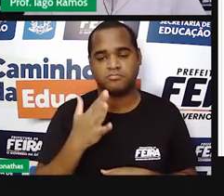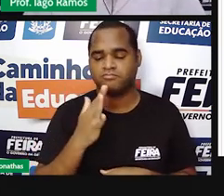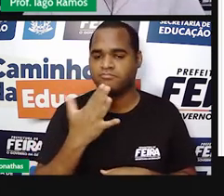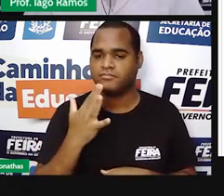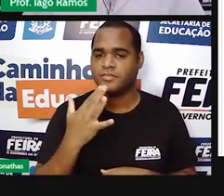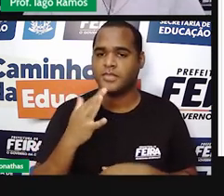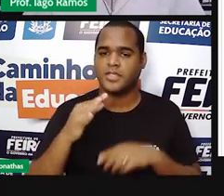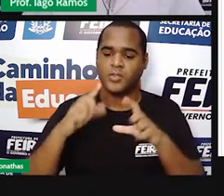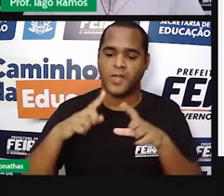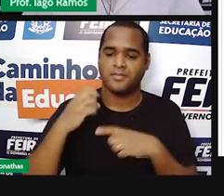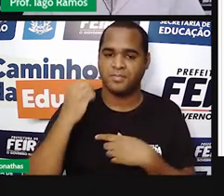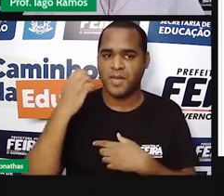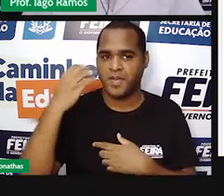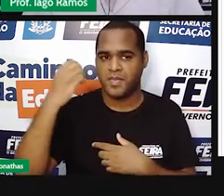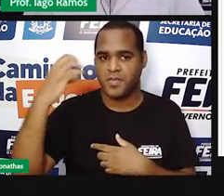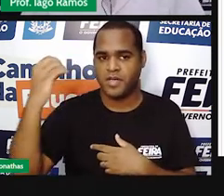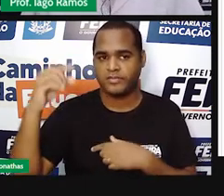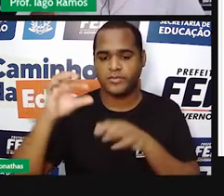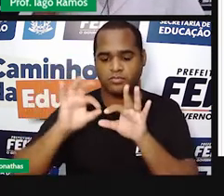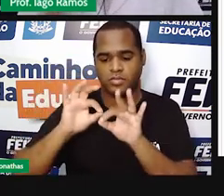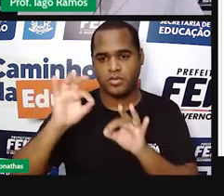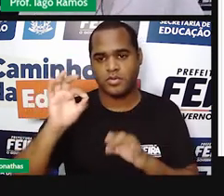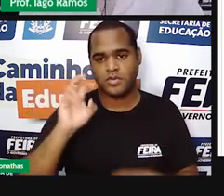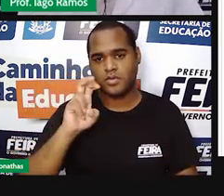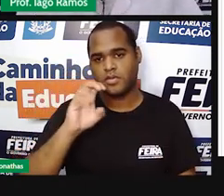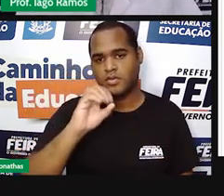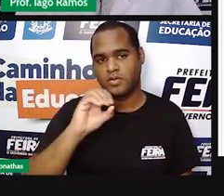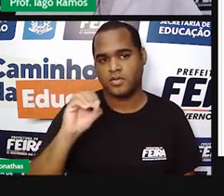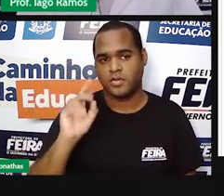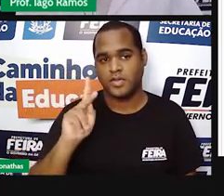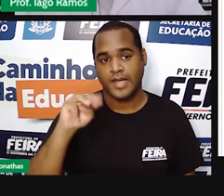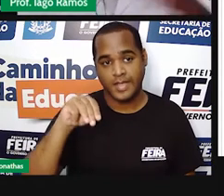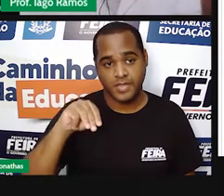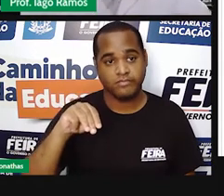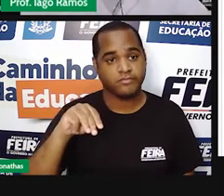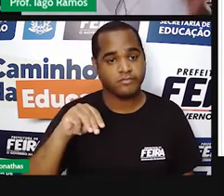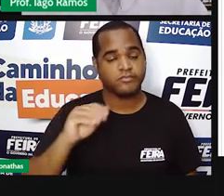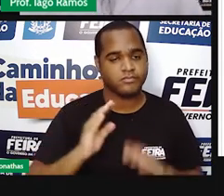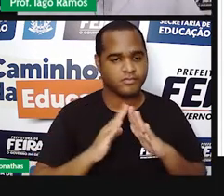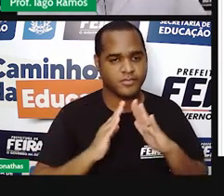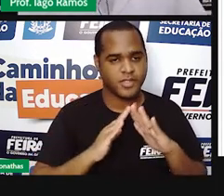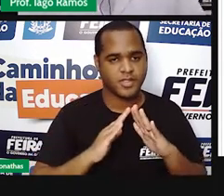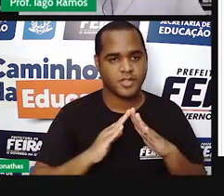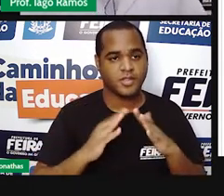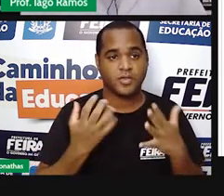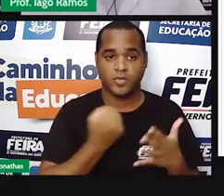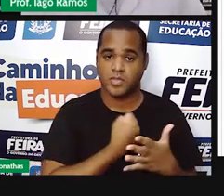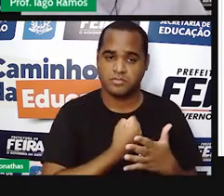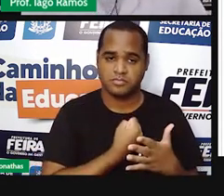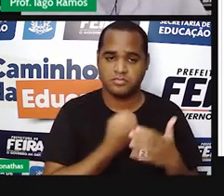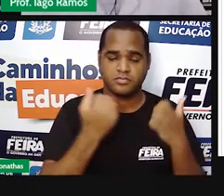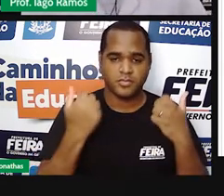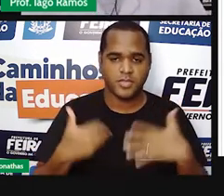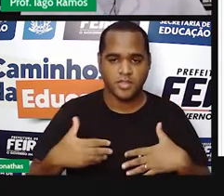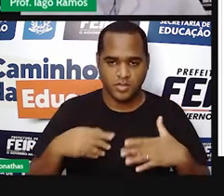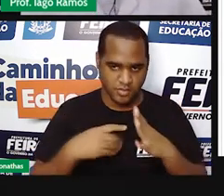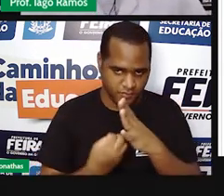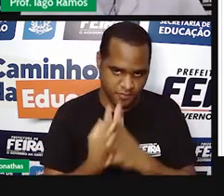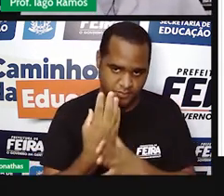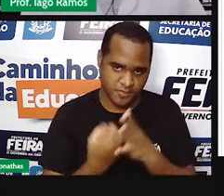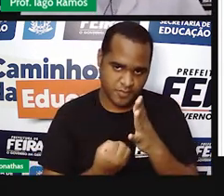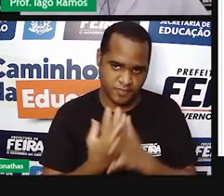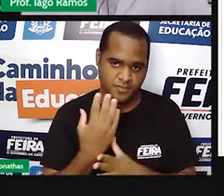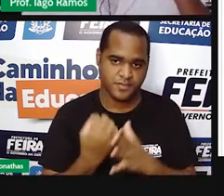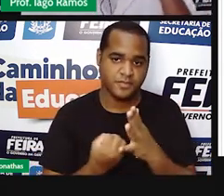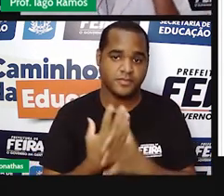destino fica a 500 quilômetros de sua casa. Já apareceu um número, a aula é sobre números, já apareceu um número grifado